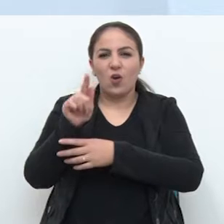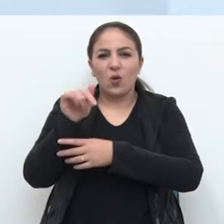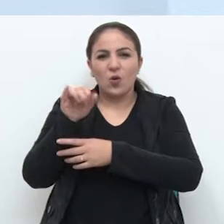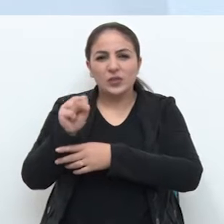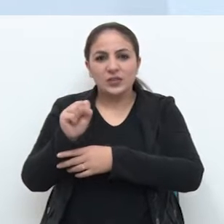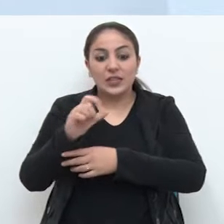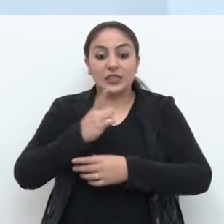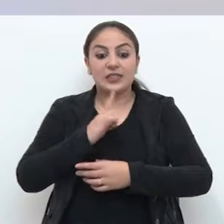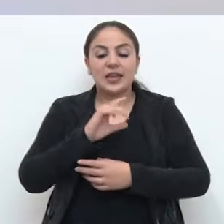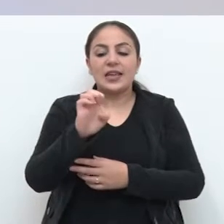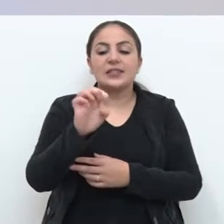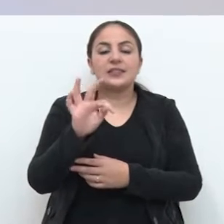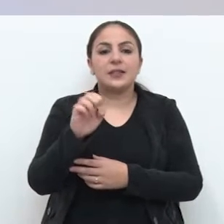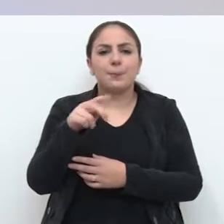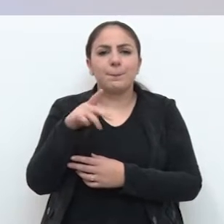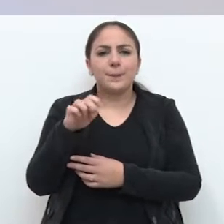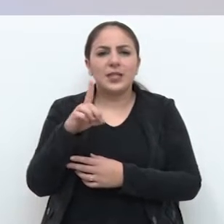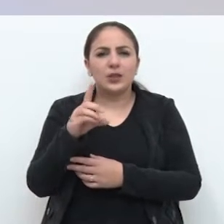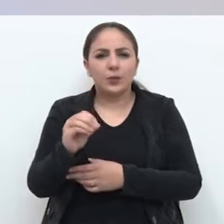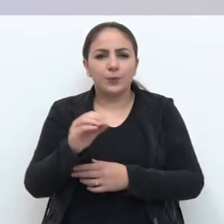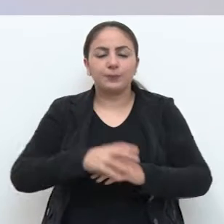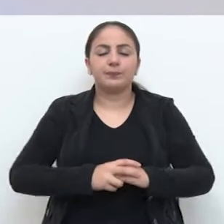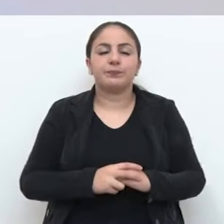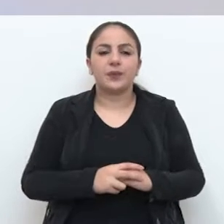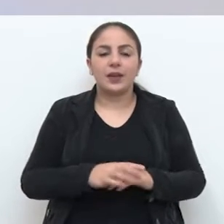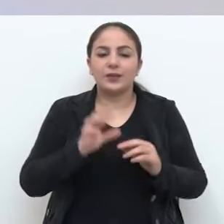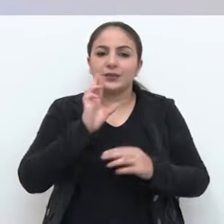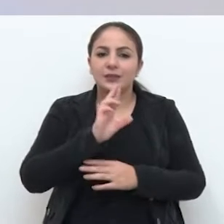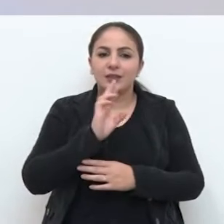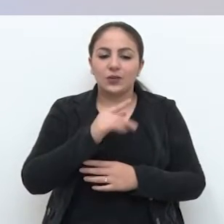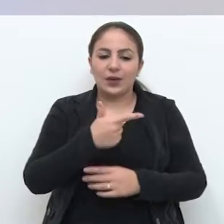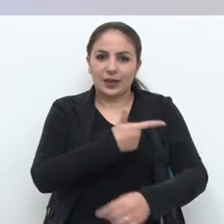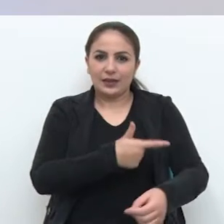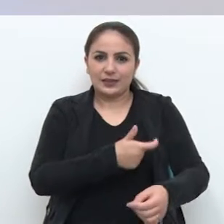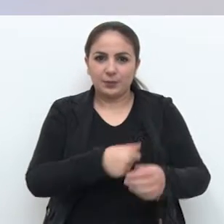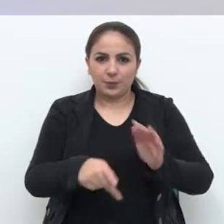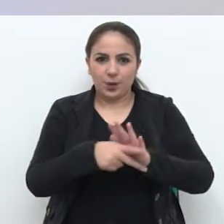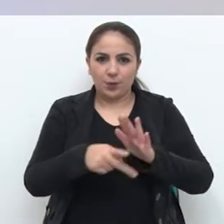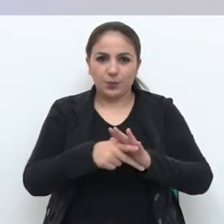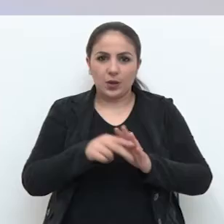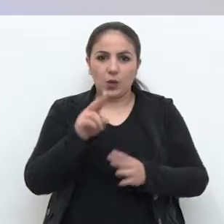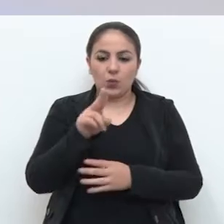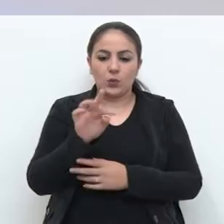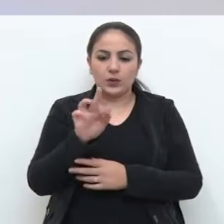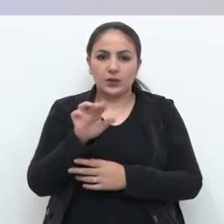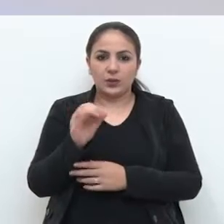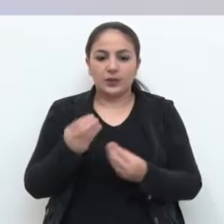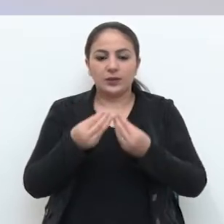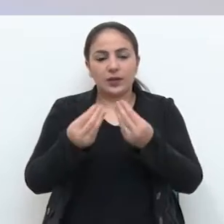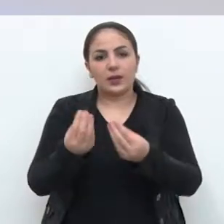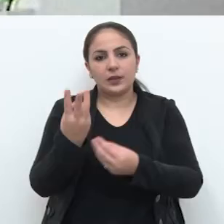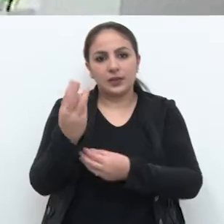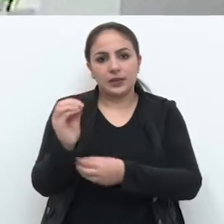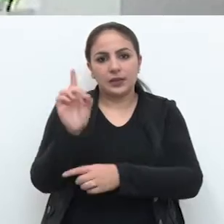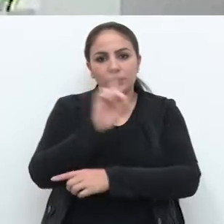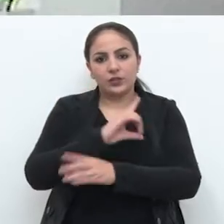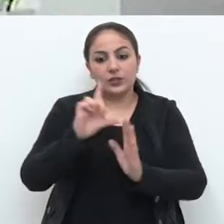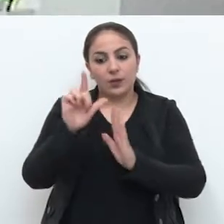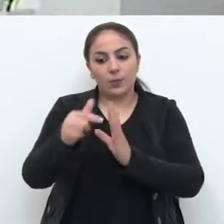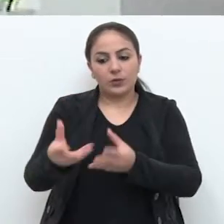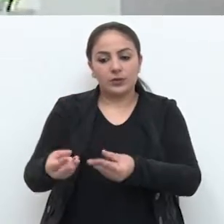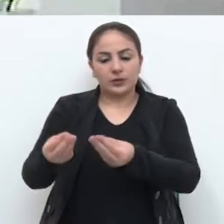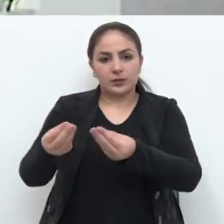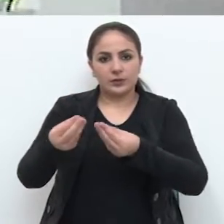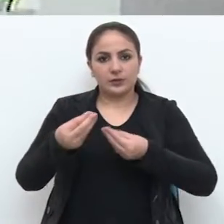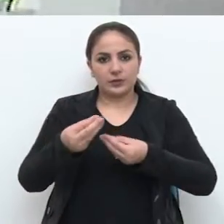concentração de pólvora. Resultado de exame do colo do útero deverá ser entregue 30 dias após a coleta. Para que